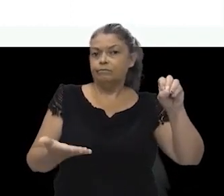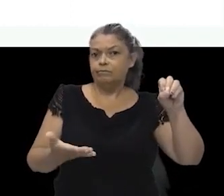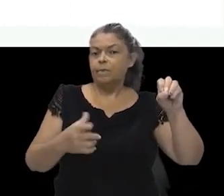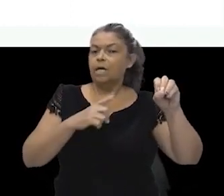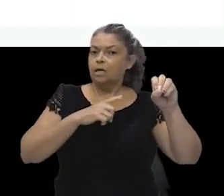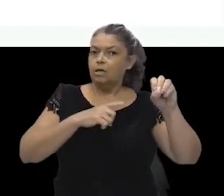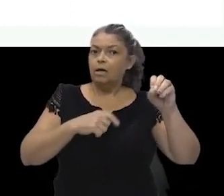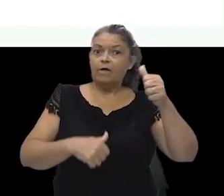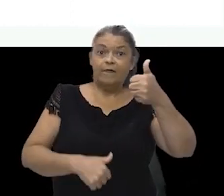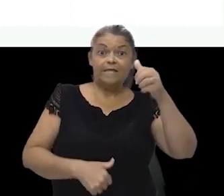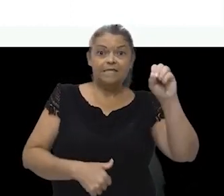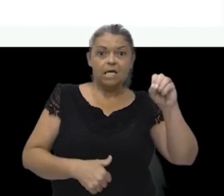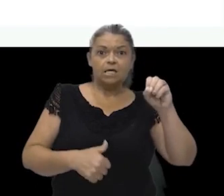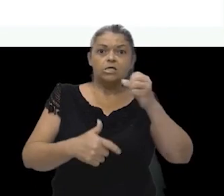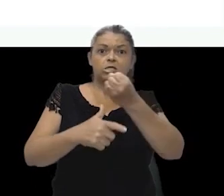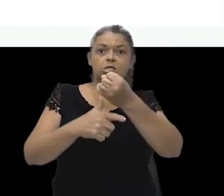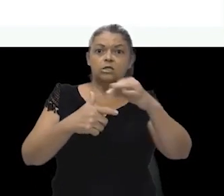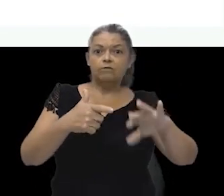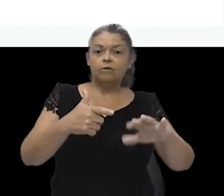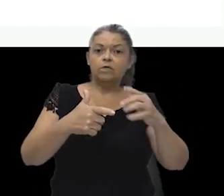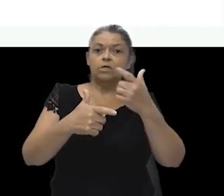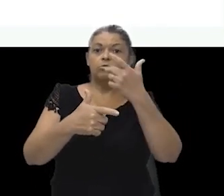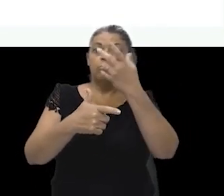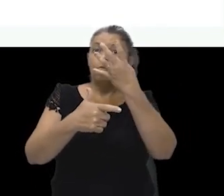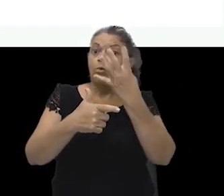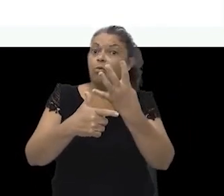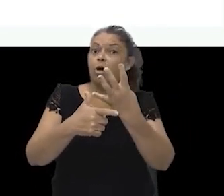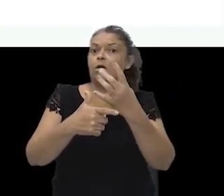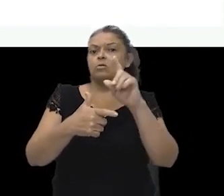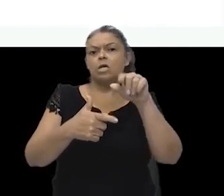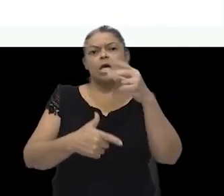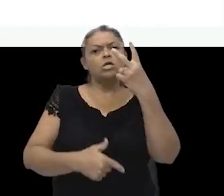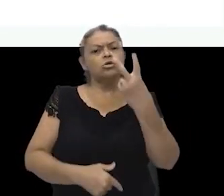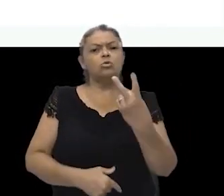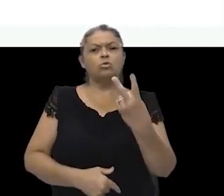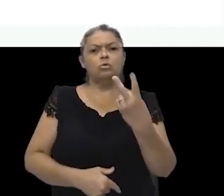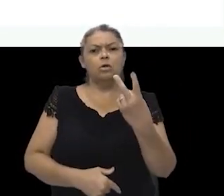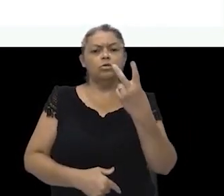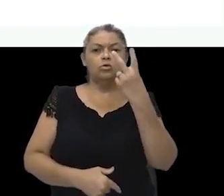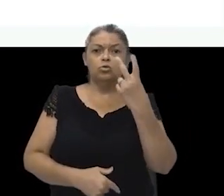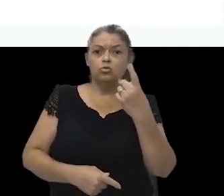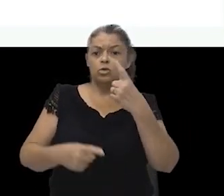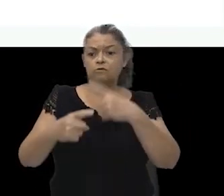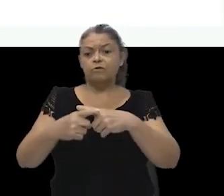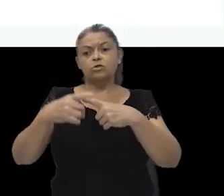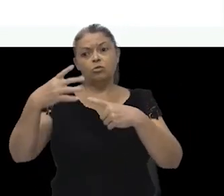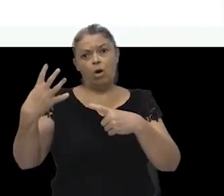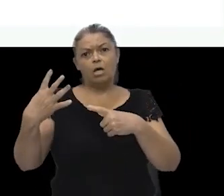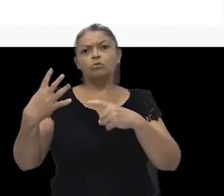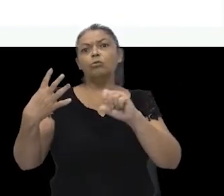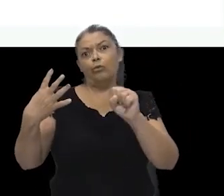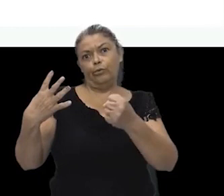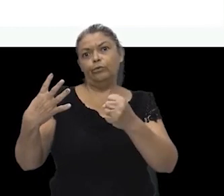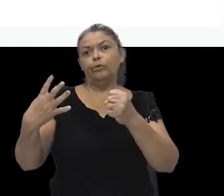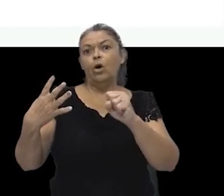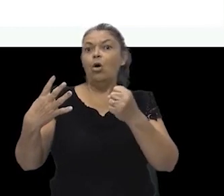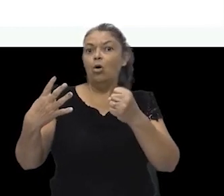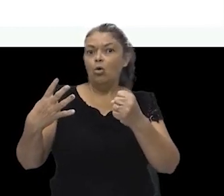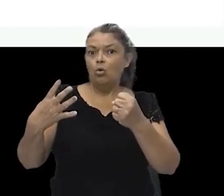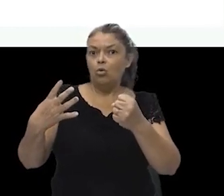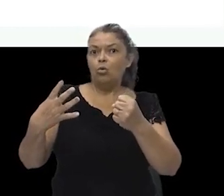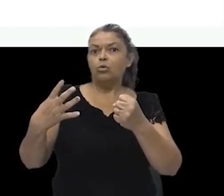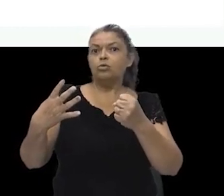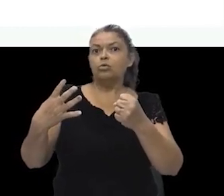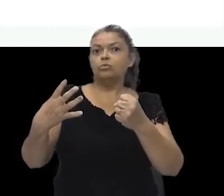ter 10 dividido por 4, que vai dar 2. 2 vezes 4, 8. 8 para